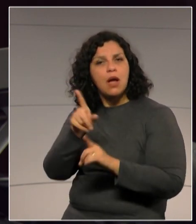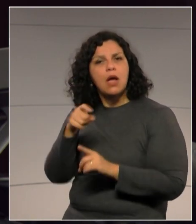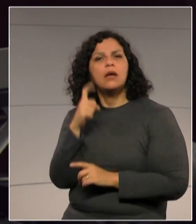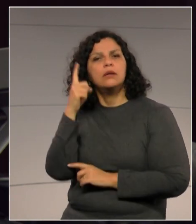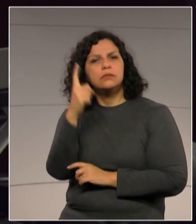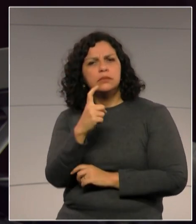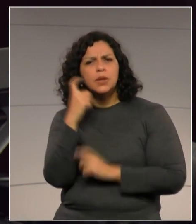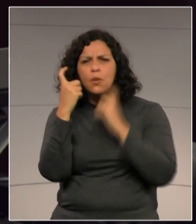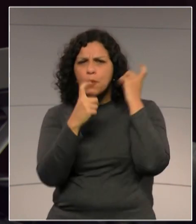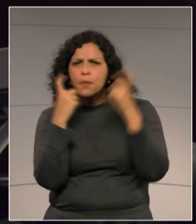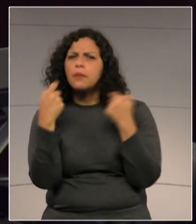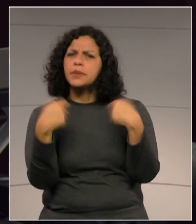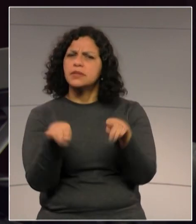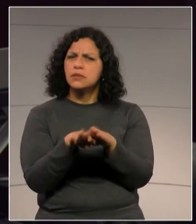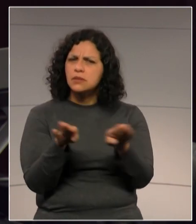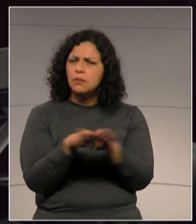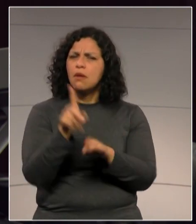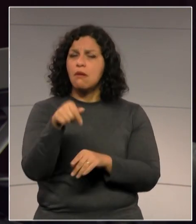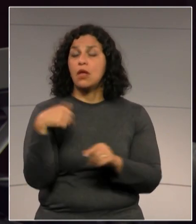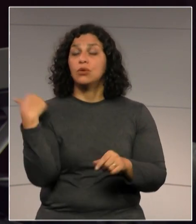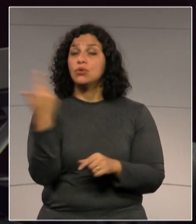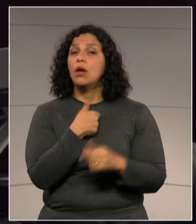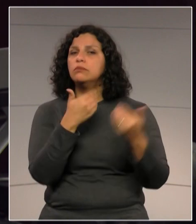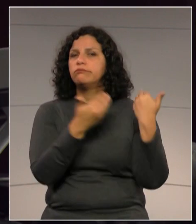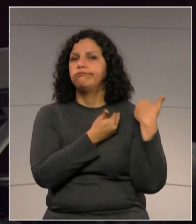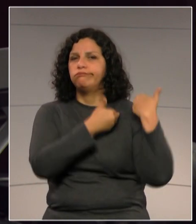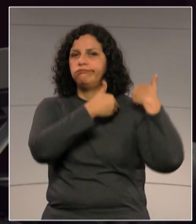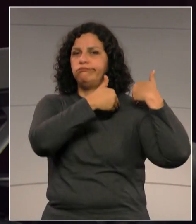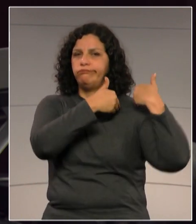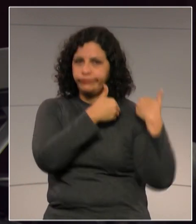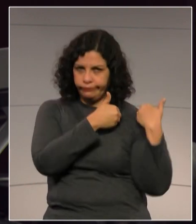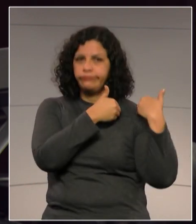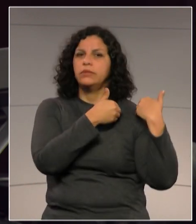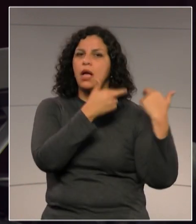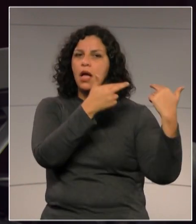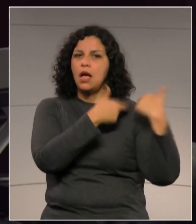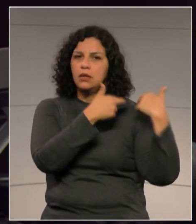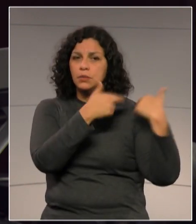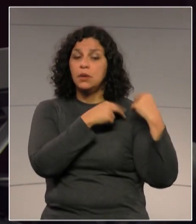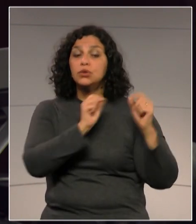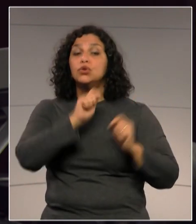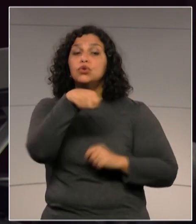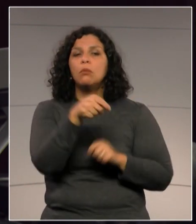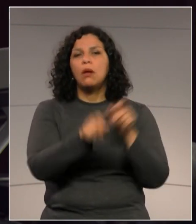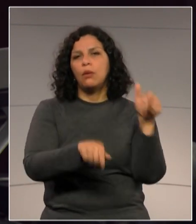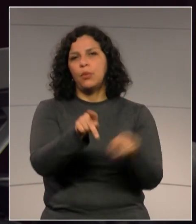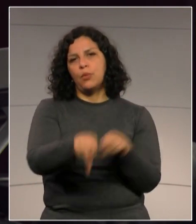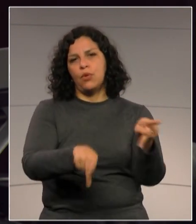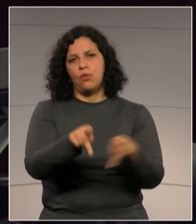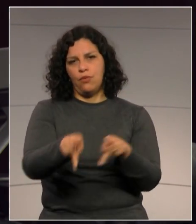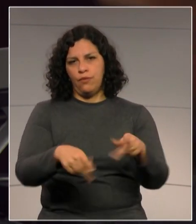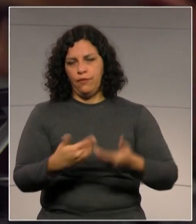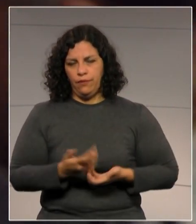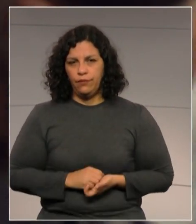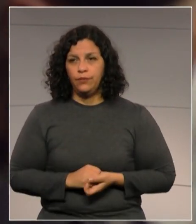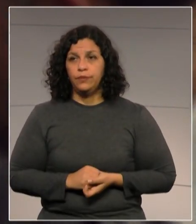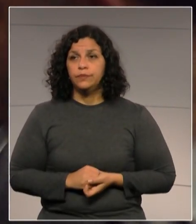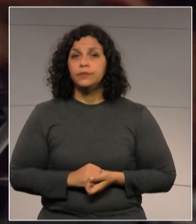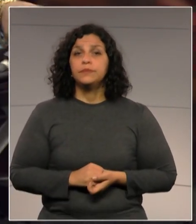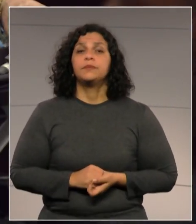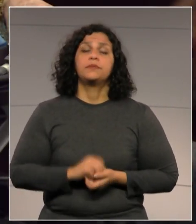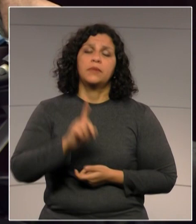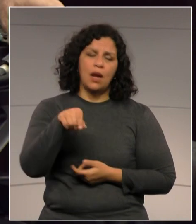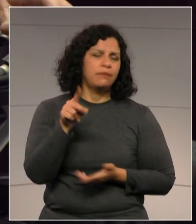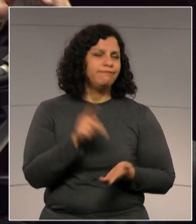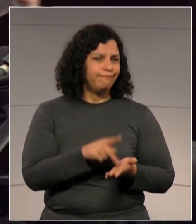preocupar efetivamente com a carga que está caindo nas costas do povo. Muito obrigado. É bem isso,